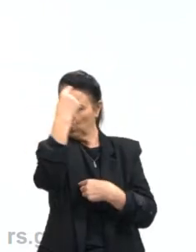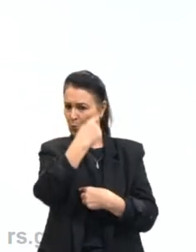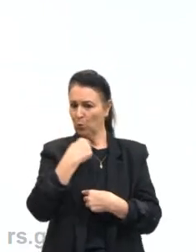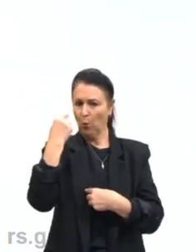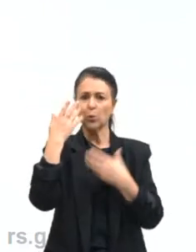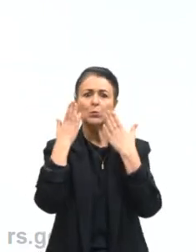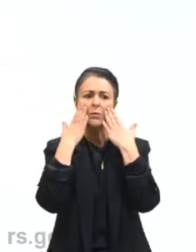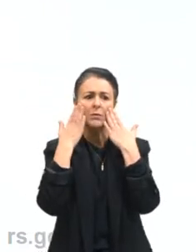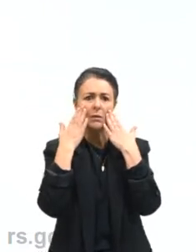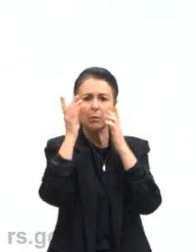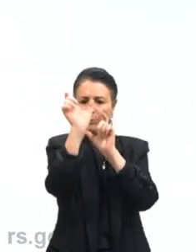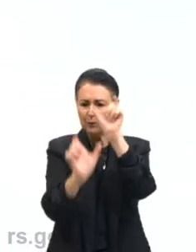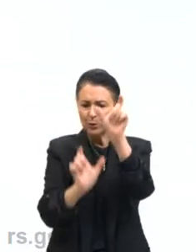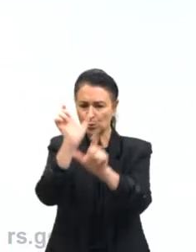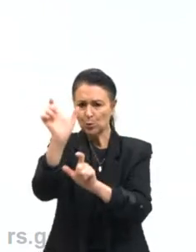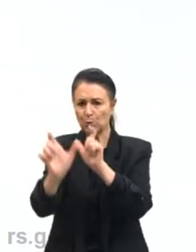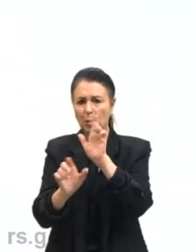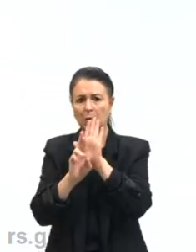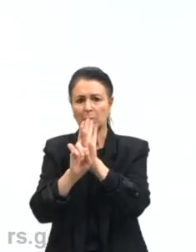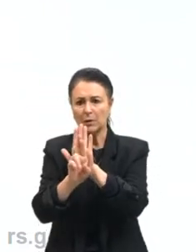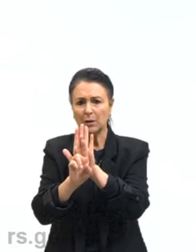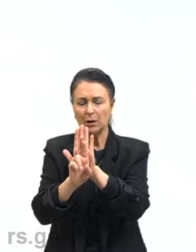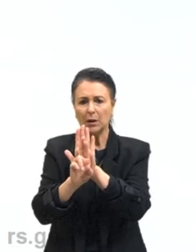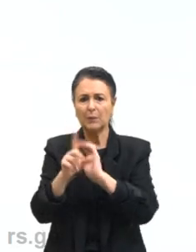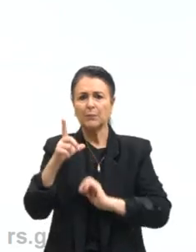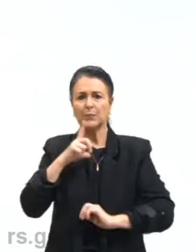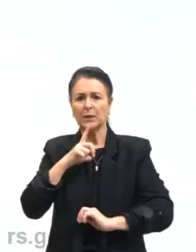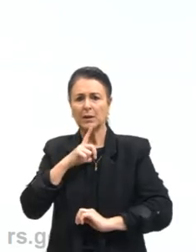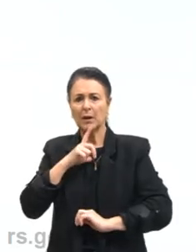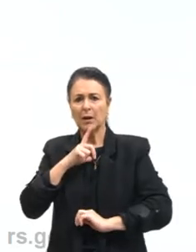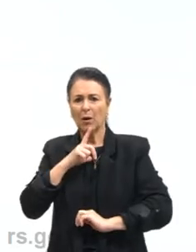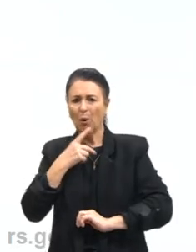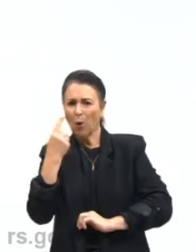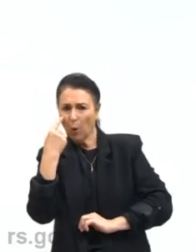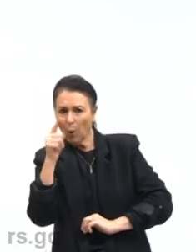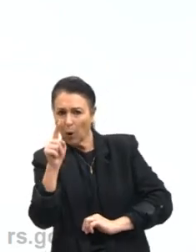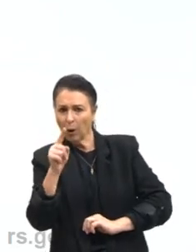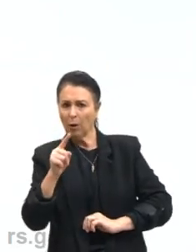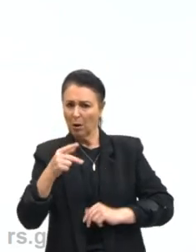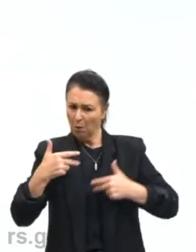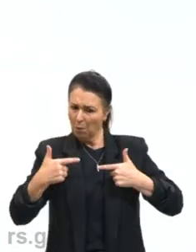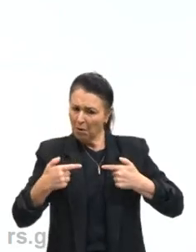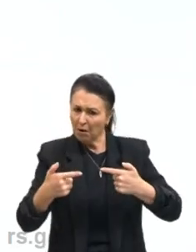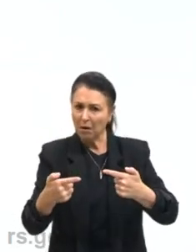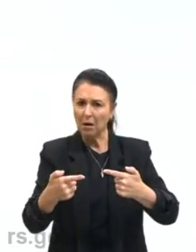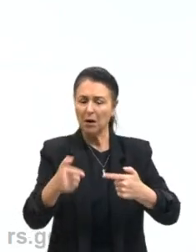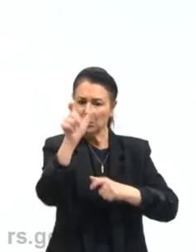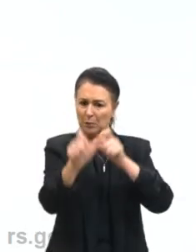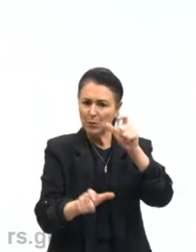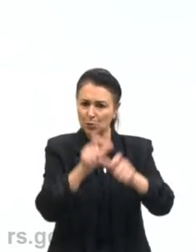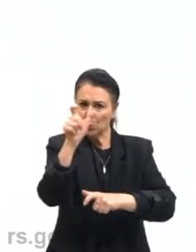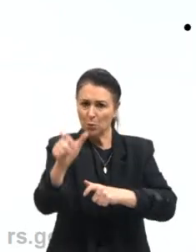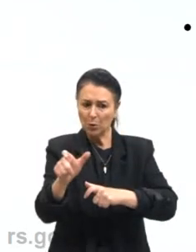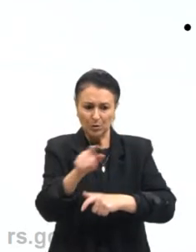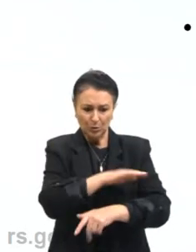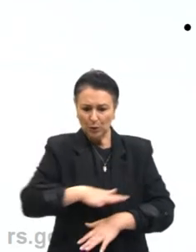representadas, também eu percebo que está se tratando de uma guerra, tem pessoas mortas ao chão.